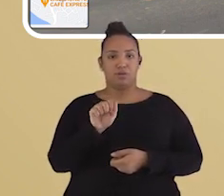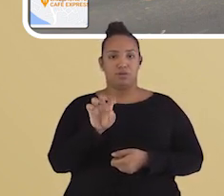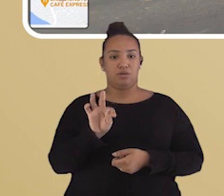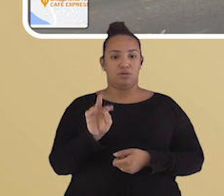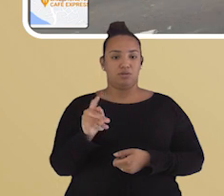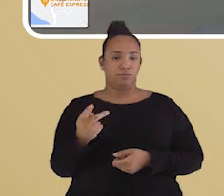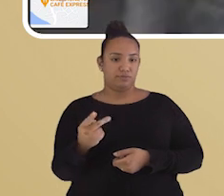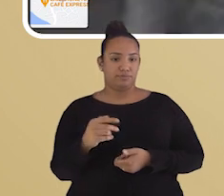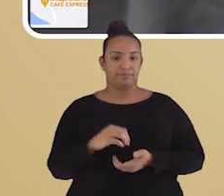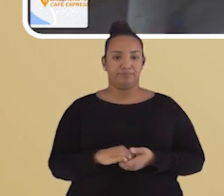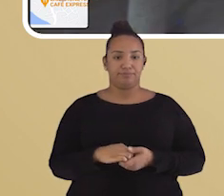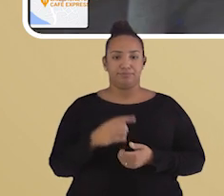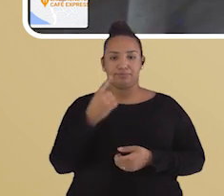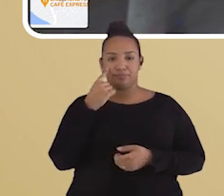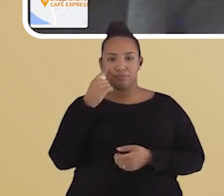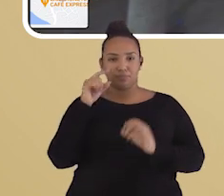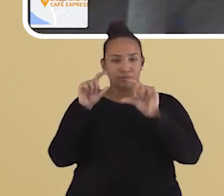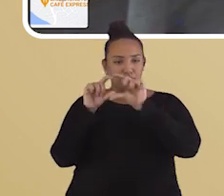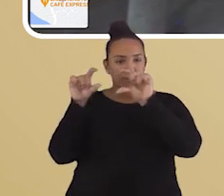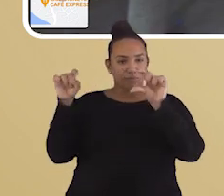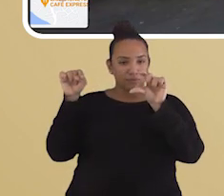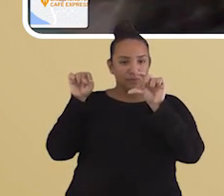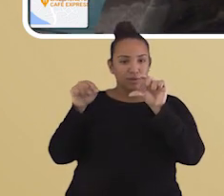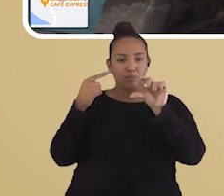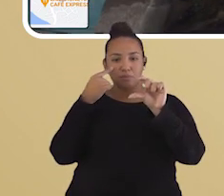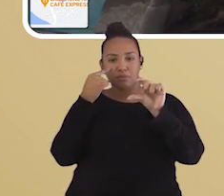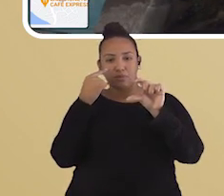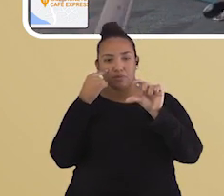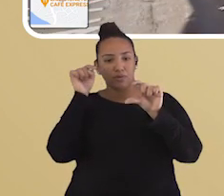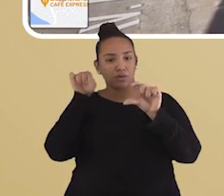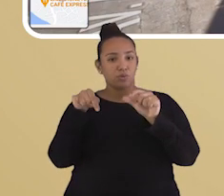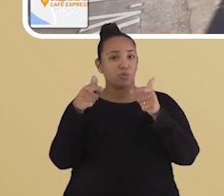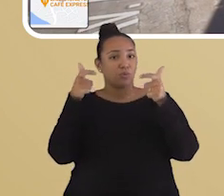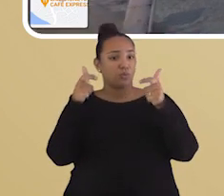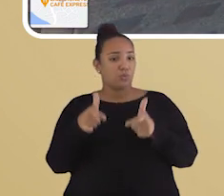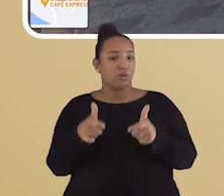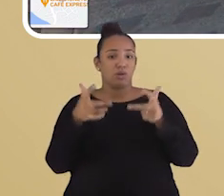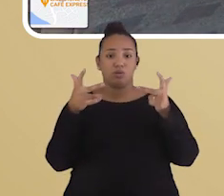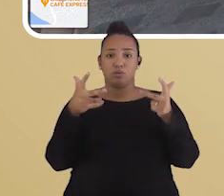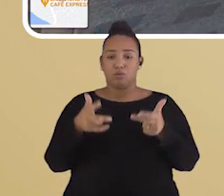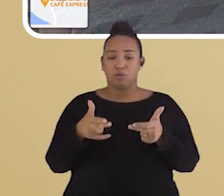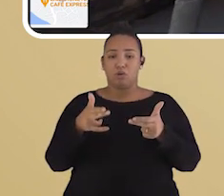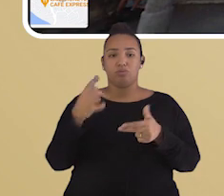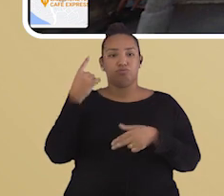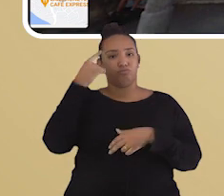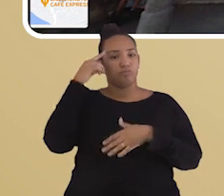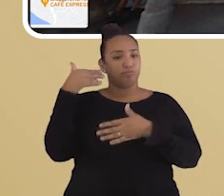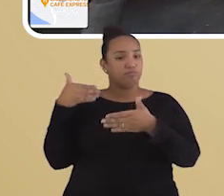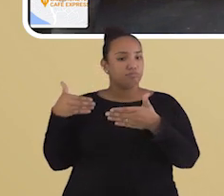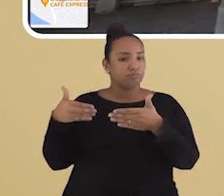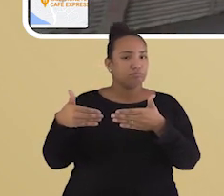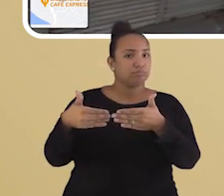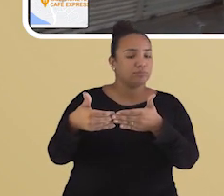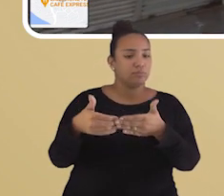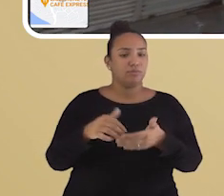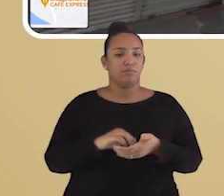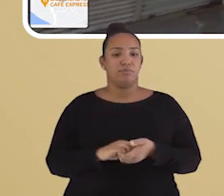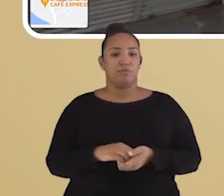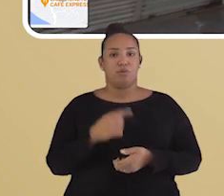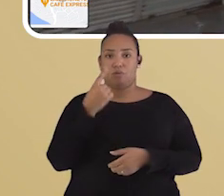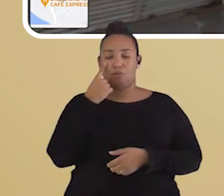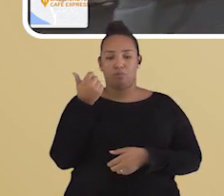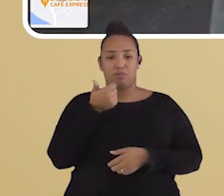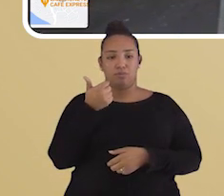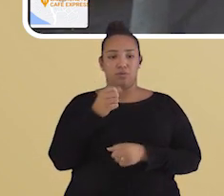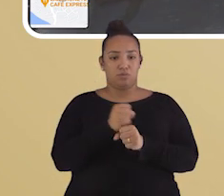esquerdo, tá vendo que eu abri uma caixinha? Que é pra eu ver esse mesmo lugar ao longo de algumas datas. Primeira data